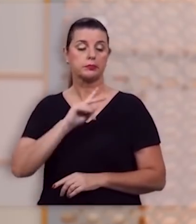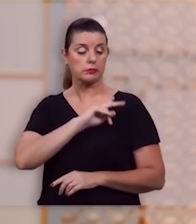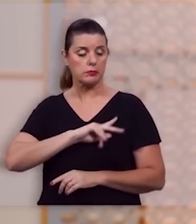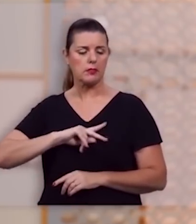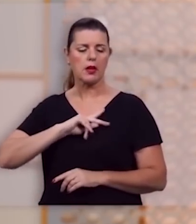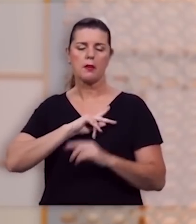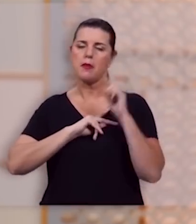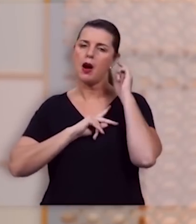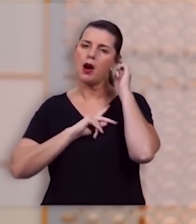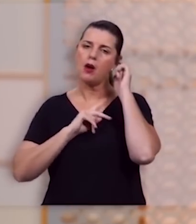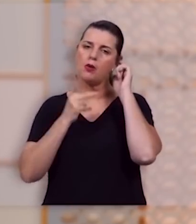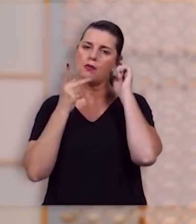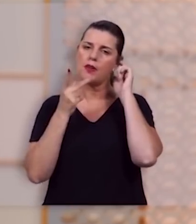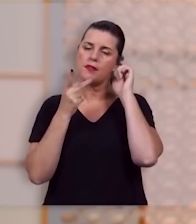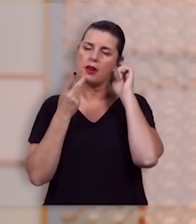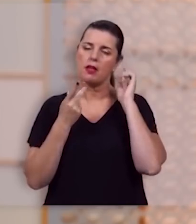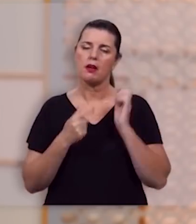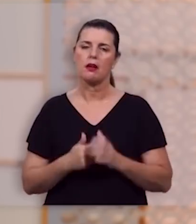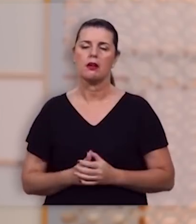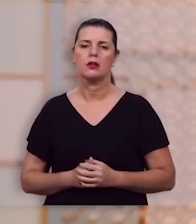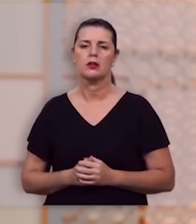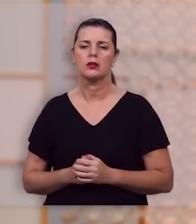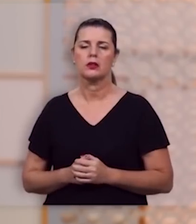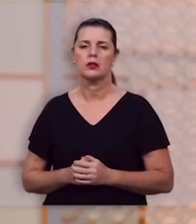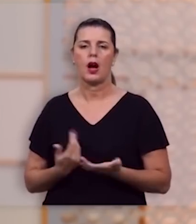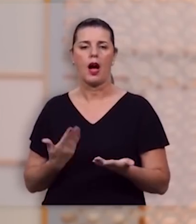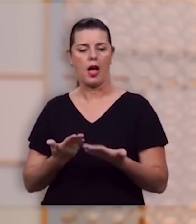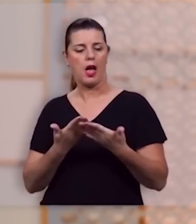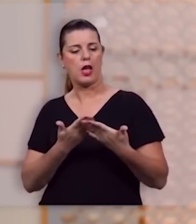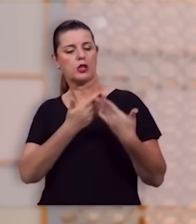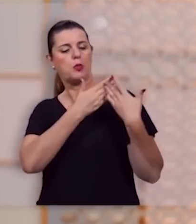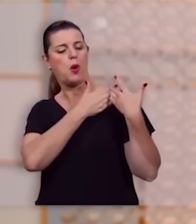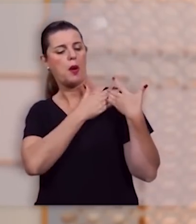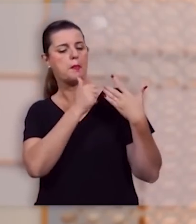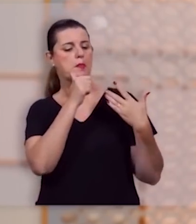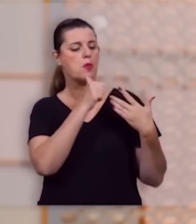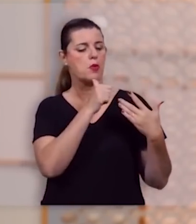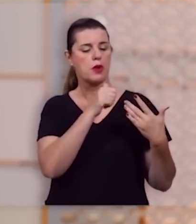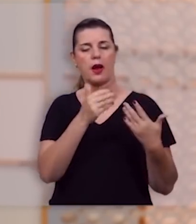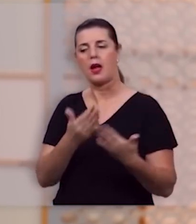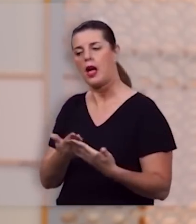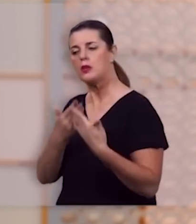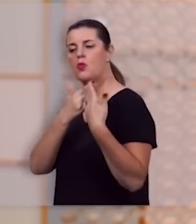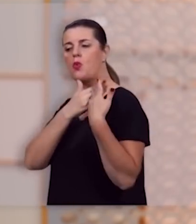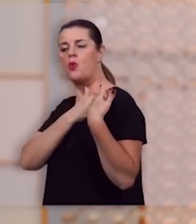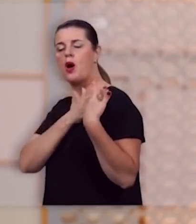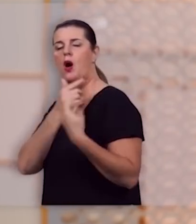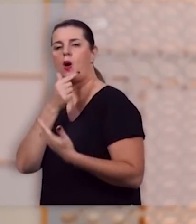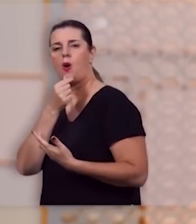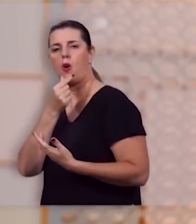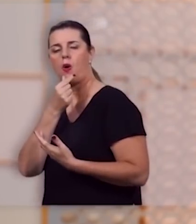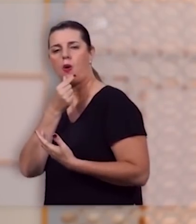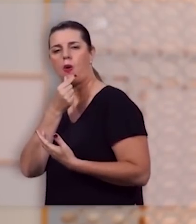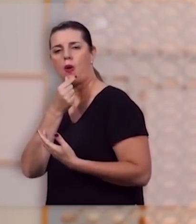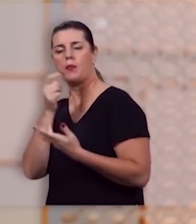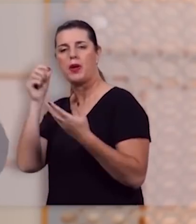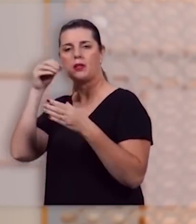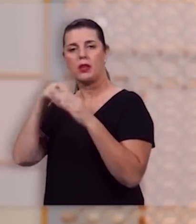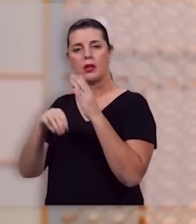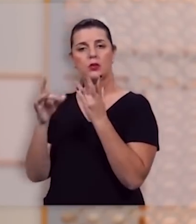mencionar o papel da mulher o papel do marido no casamento